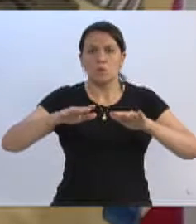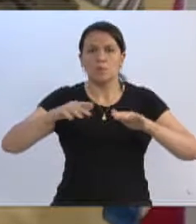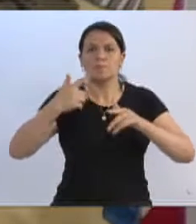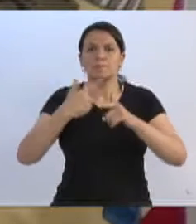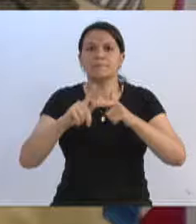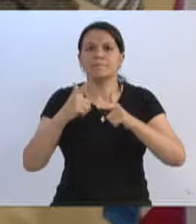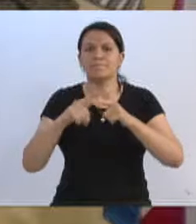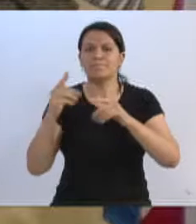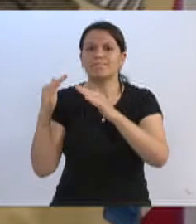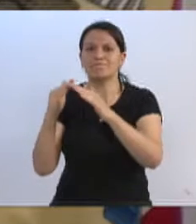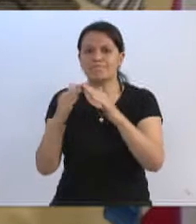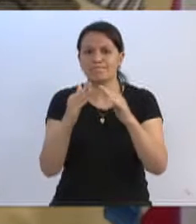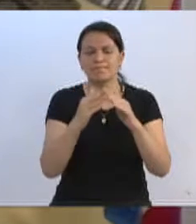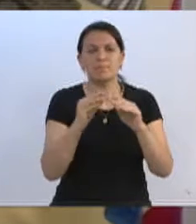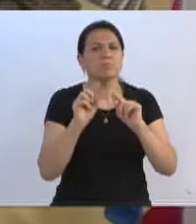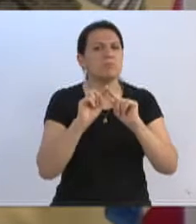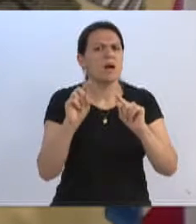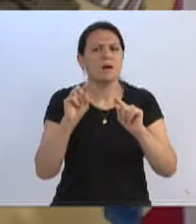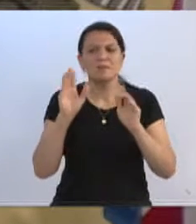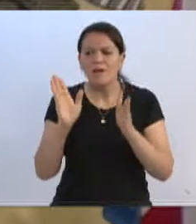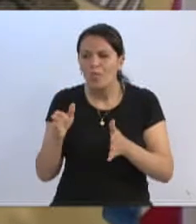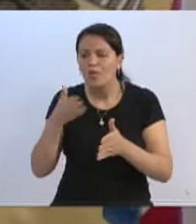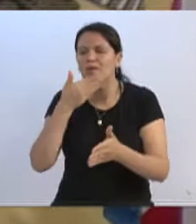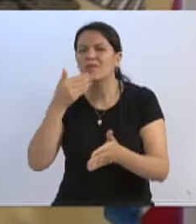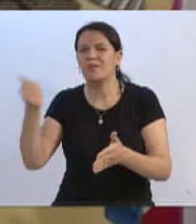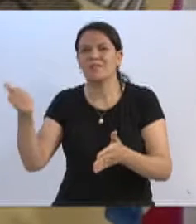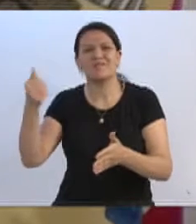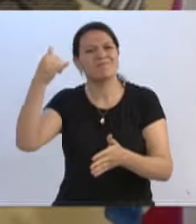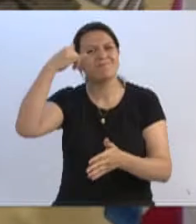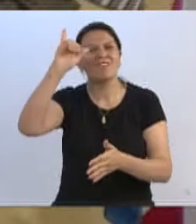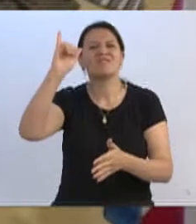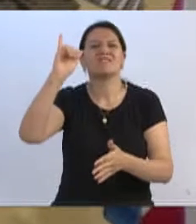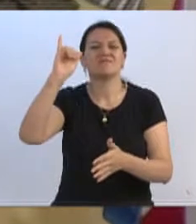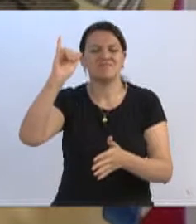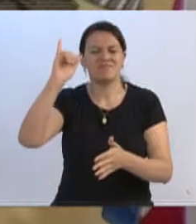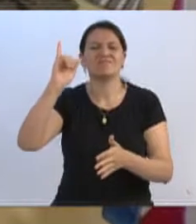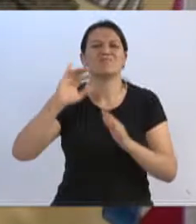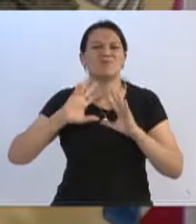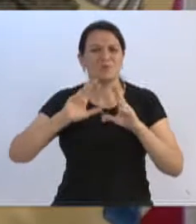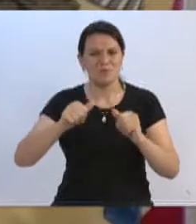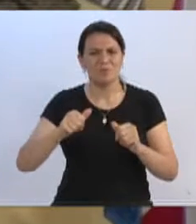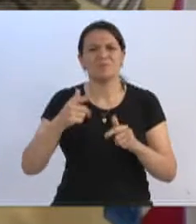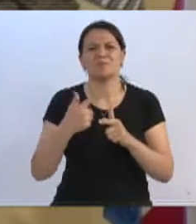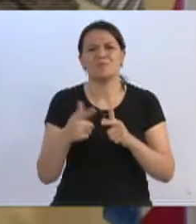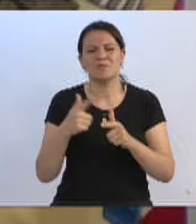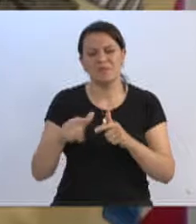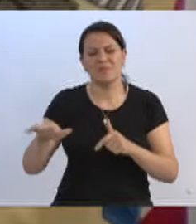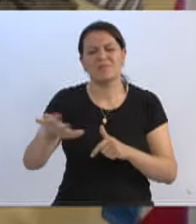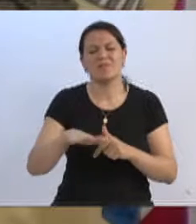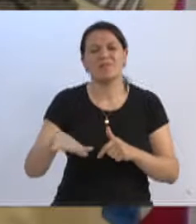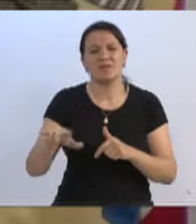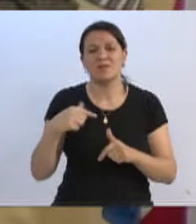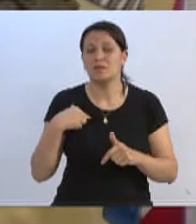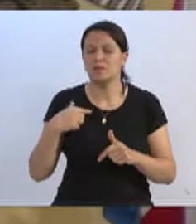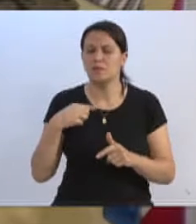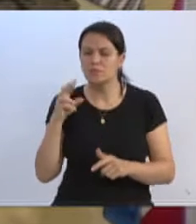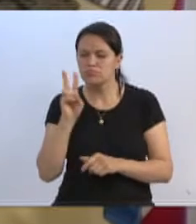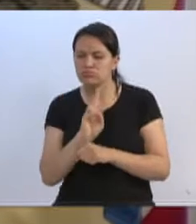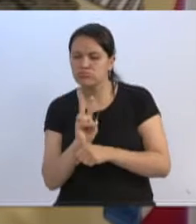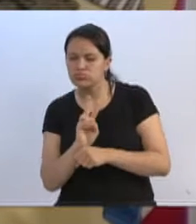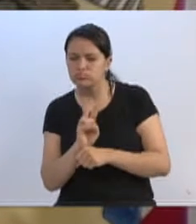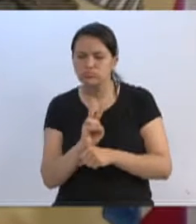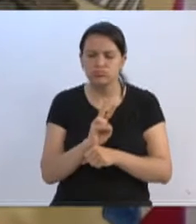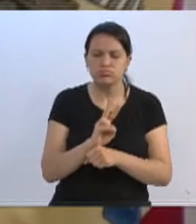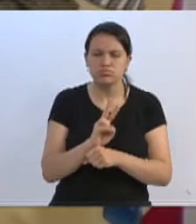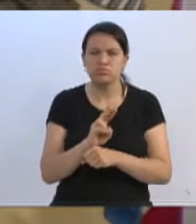sombra de dúvida, que com essa melhoria deve amenizar, evitar, se não em todos os casos, na maioria, os problemas ali existentes. Estaremos acompanhando os trabalhos, esperamos